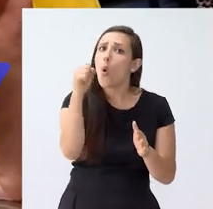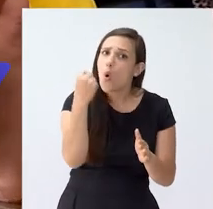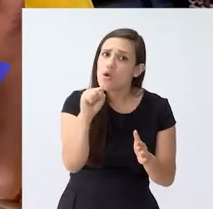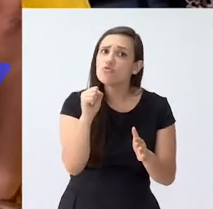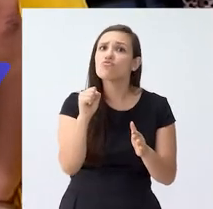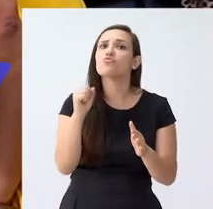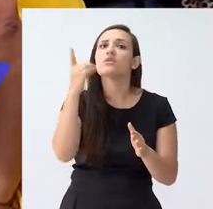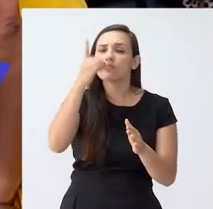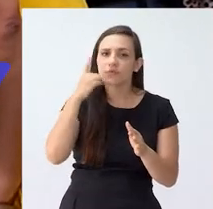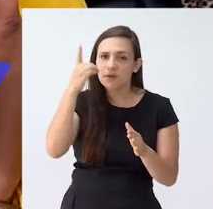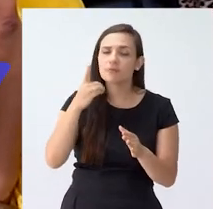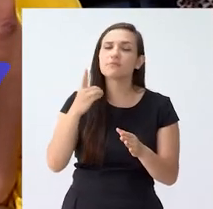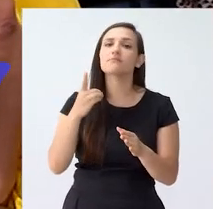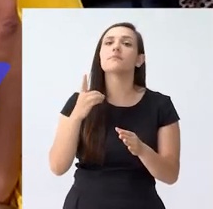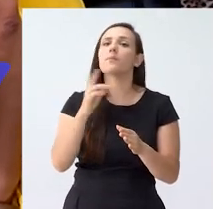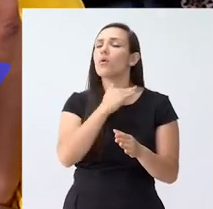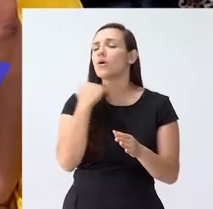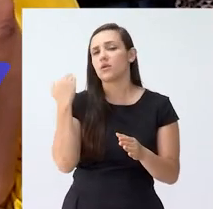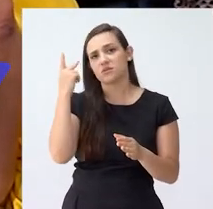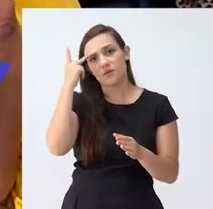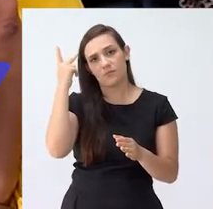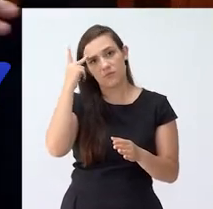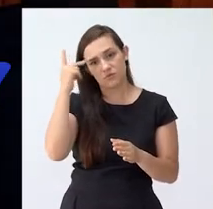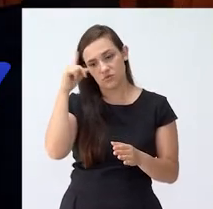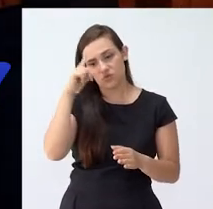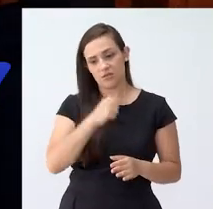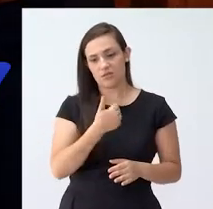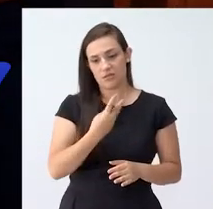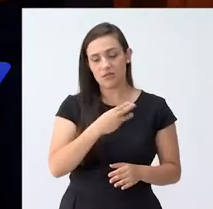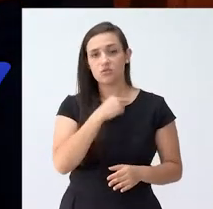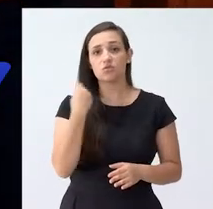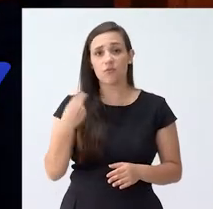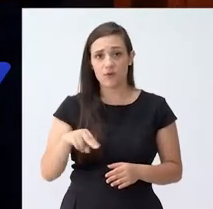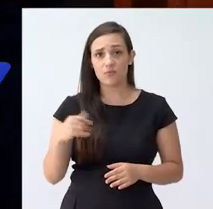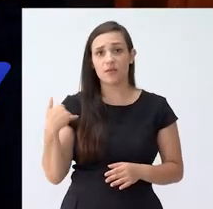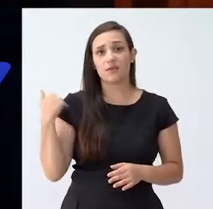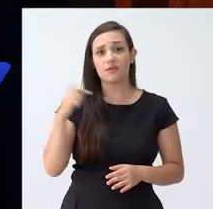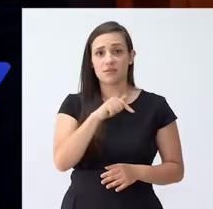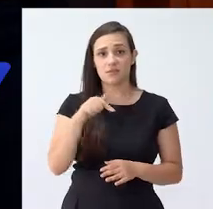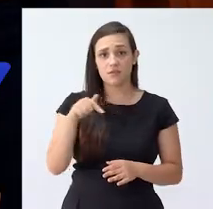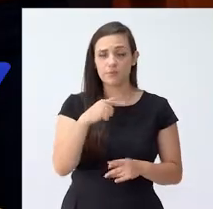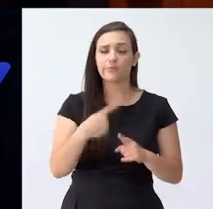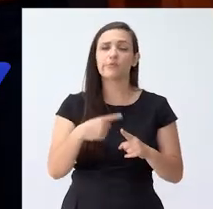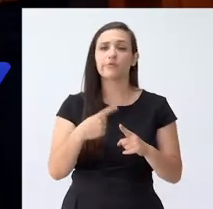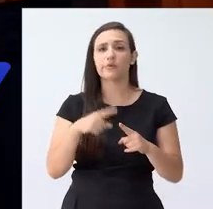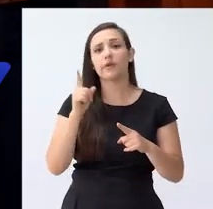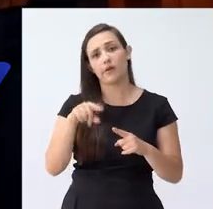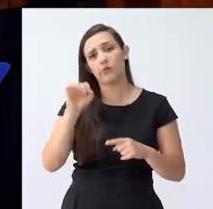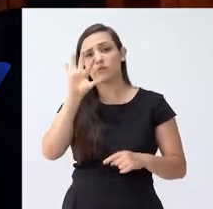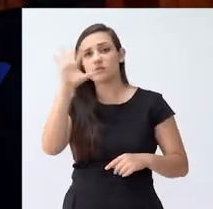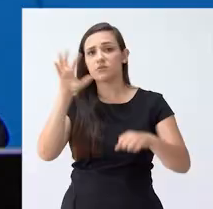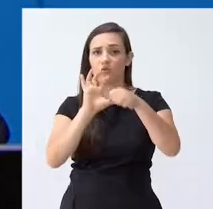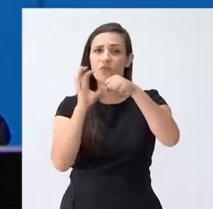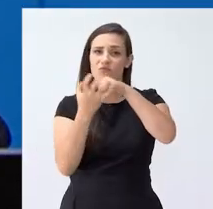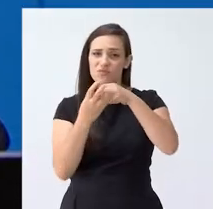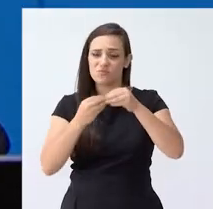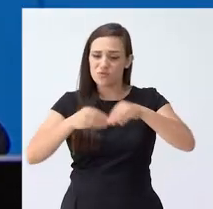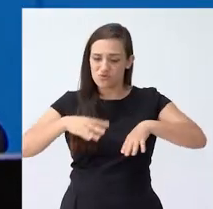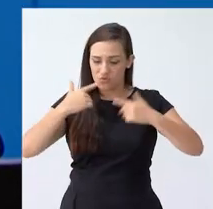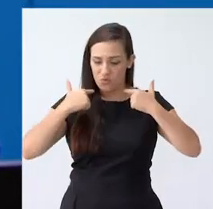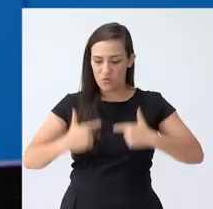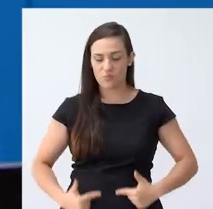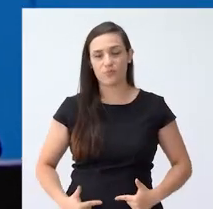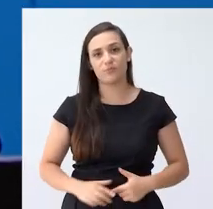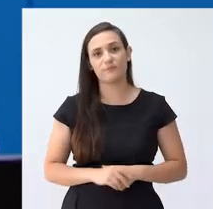para outros oito mandatos na Assembleia Legislativa. Ele faleceu em São Paulo, em 13 de novembro, aos 77 anos, em